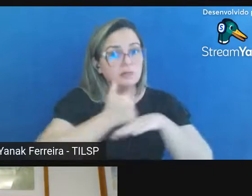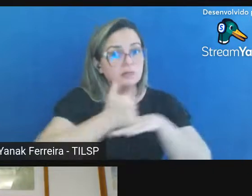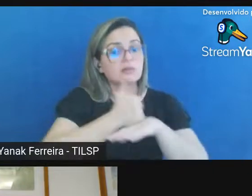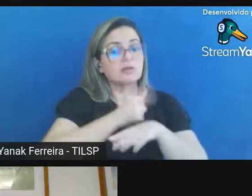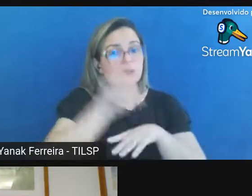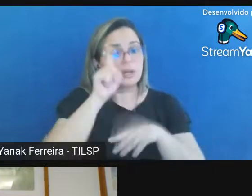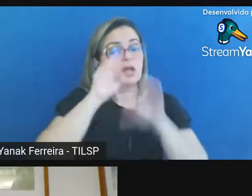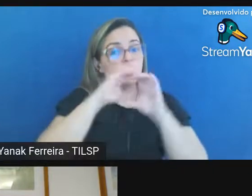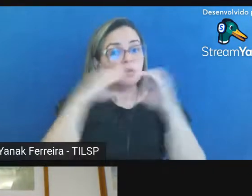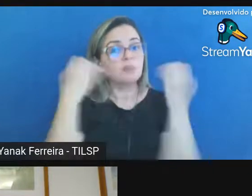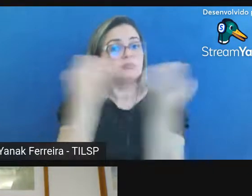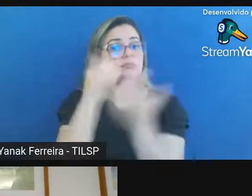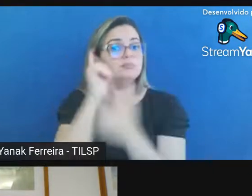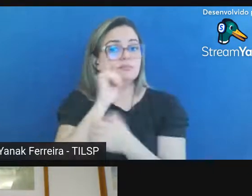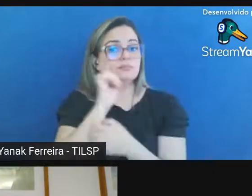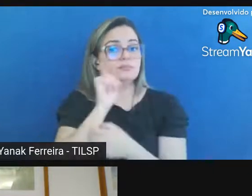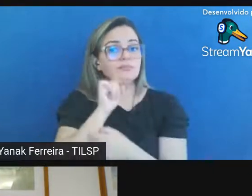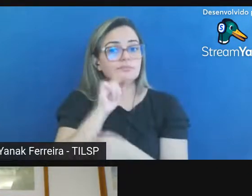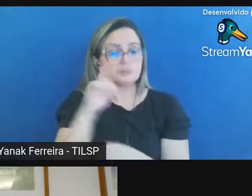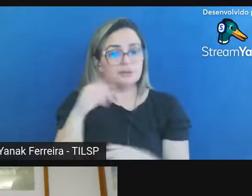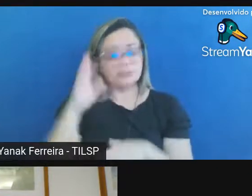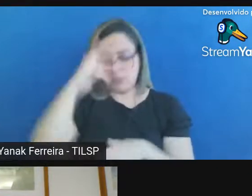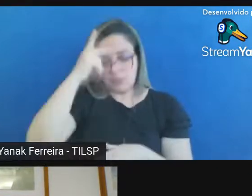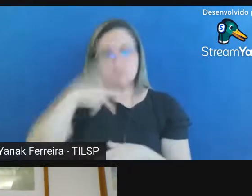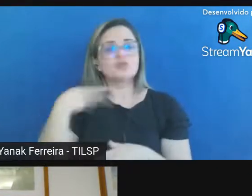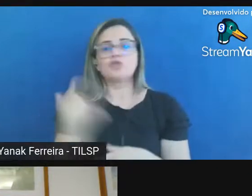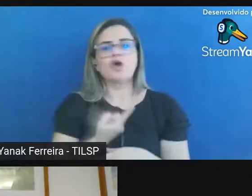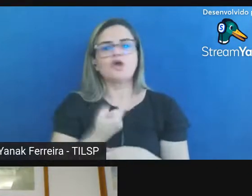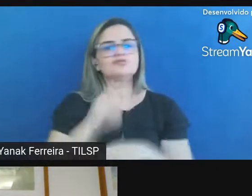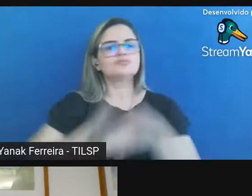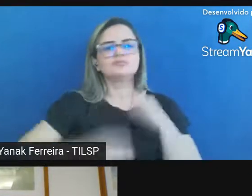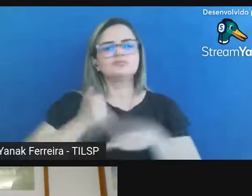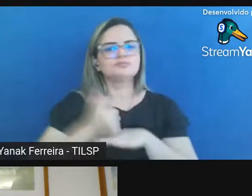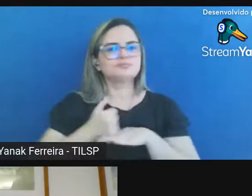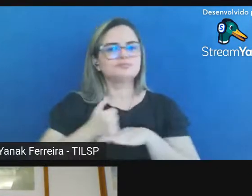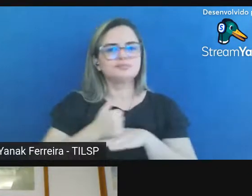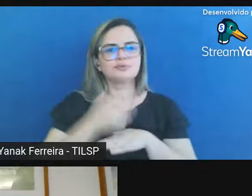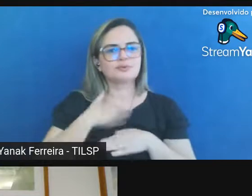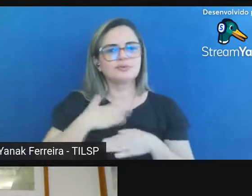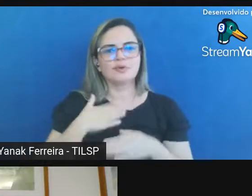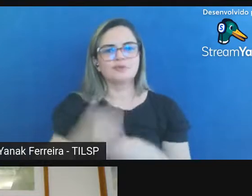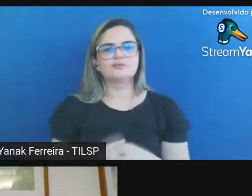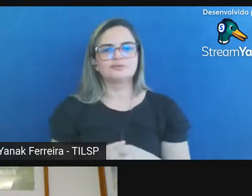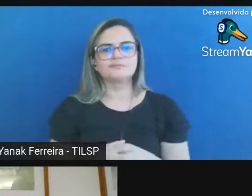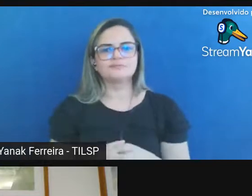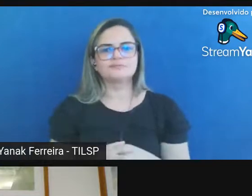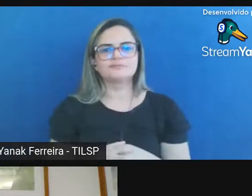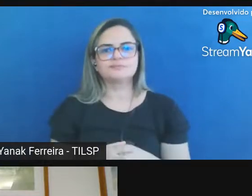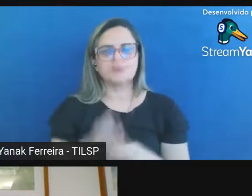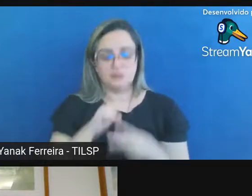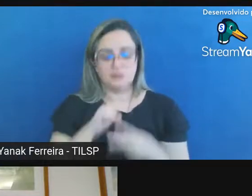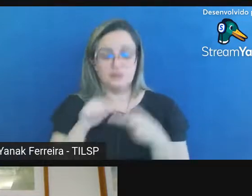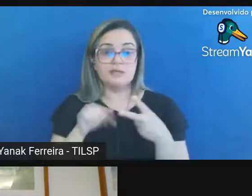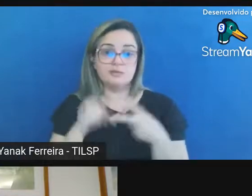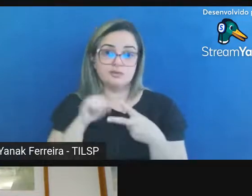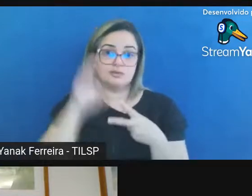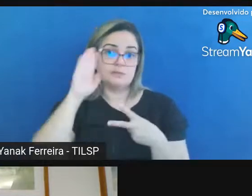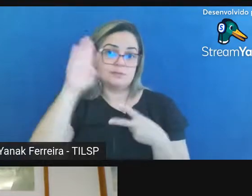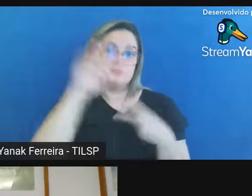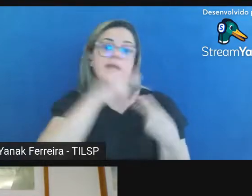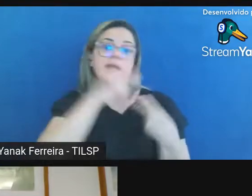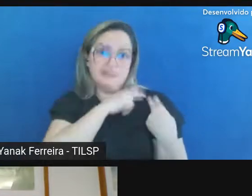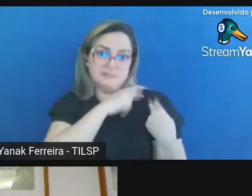então é algo nosso é algo nosso do nosso conteúdo do nosso fazer esses são os dois administradores e